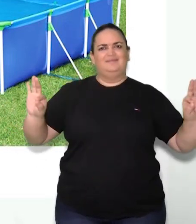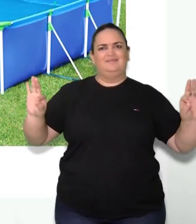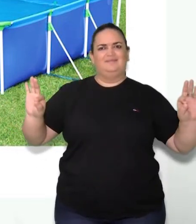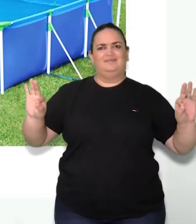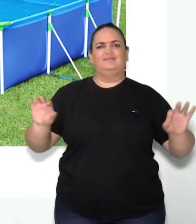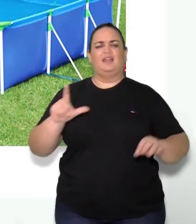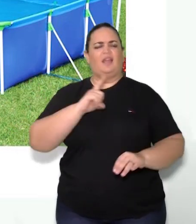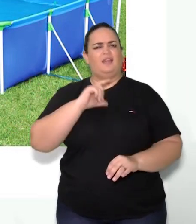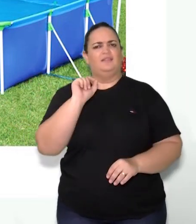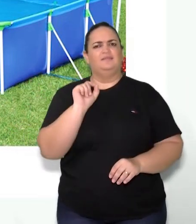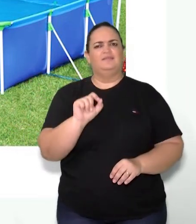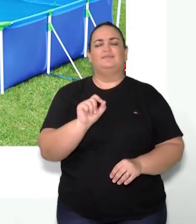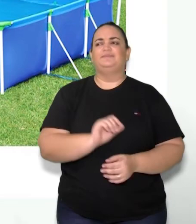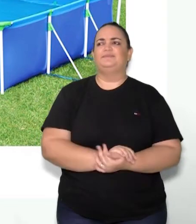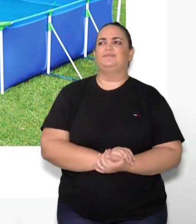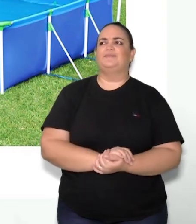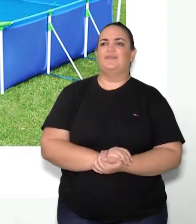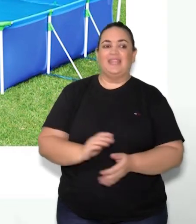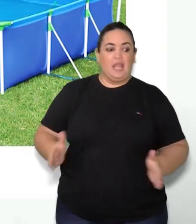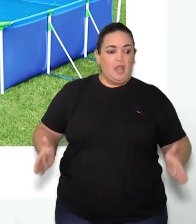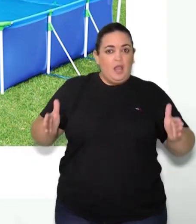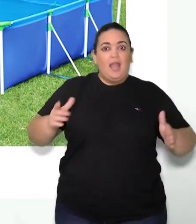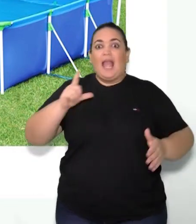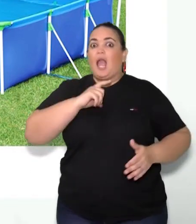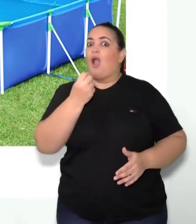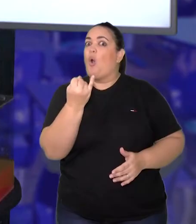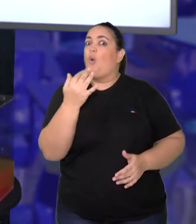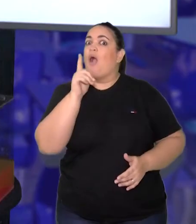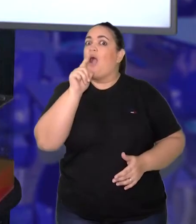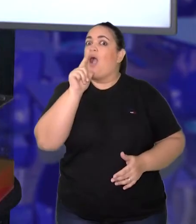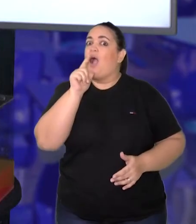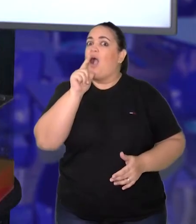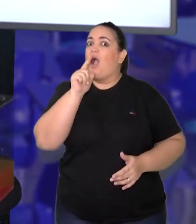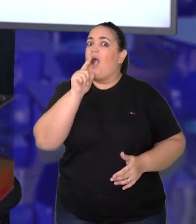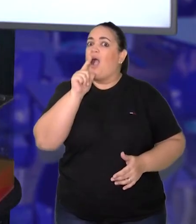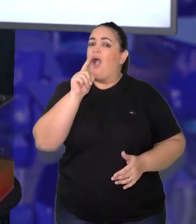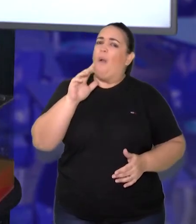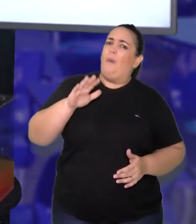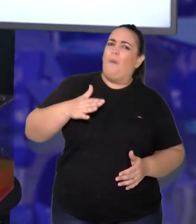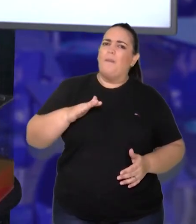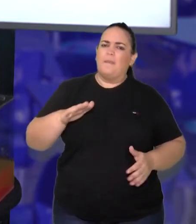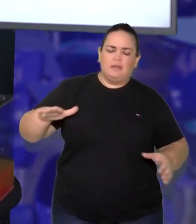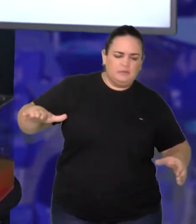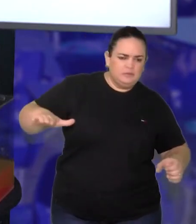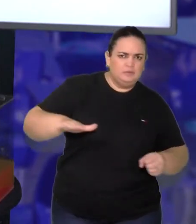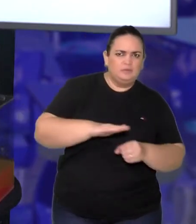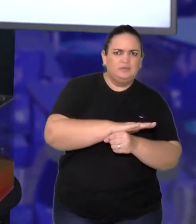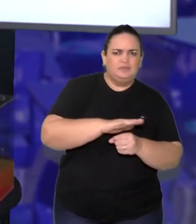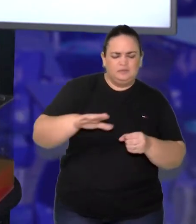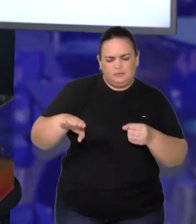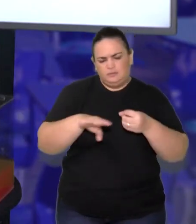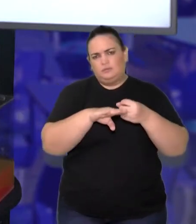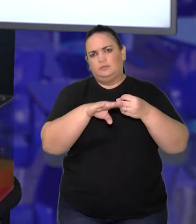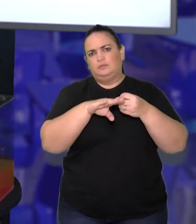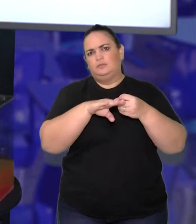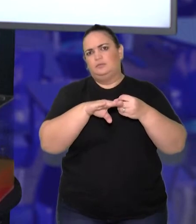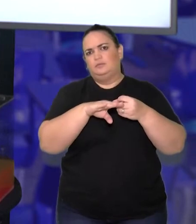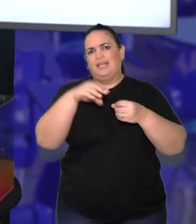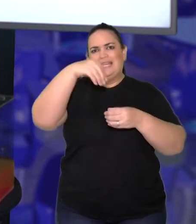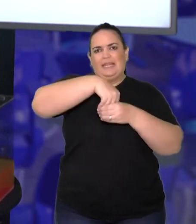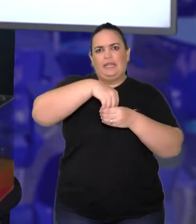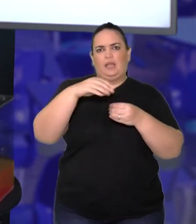tem, a piscina está com um certo nível de água, tá? Ela tem um certo volume de água no compartimento interno.